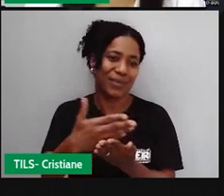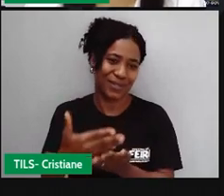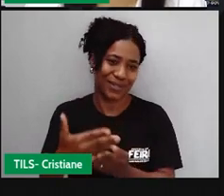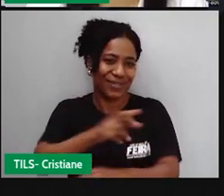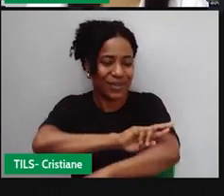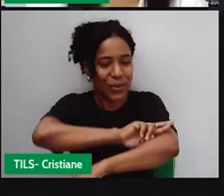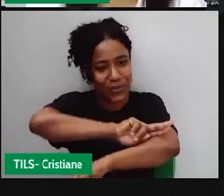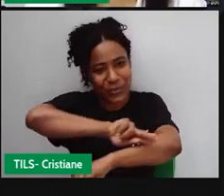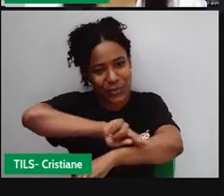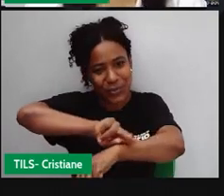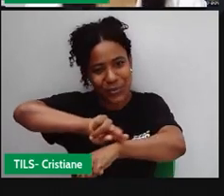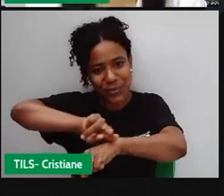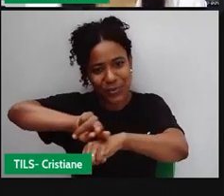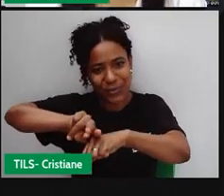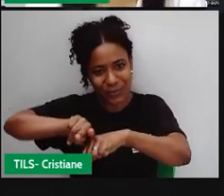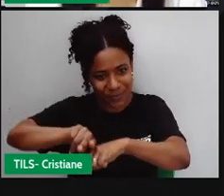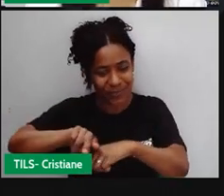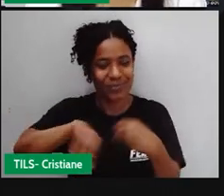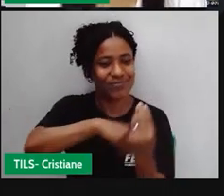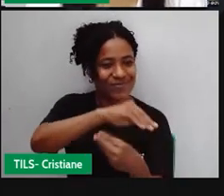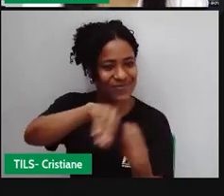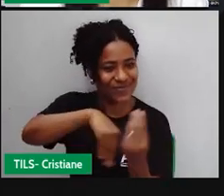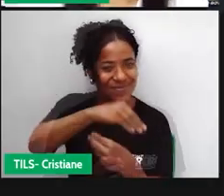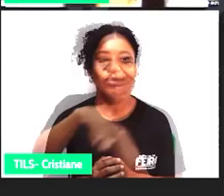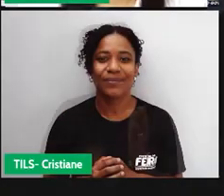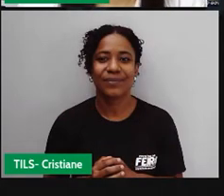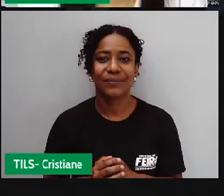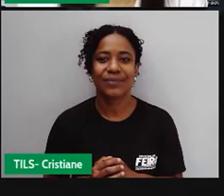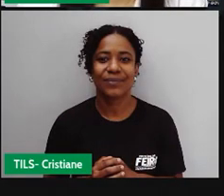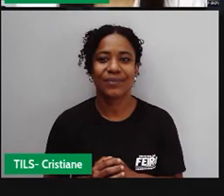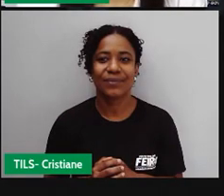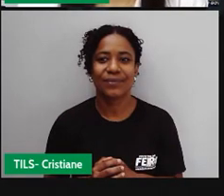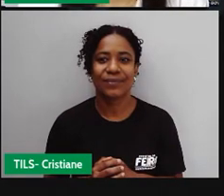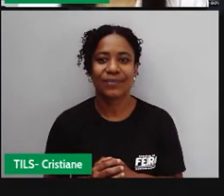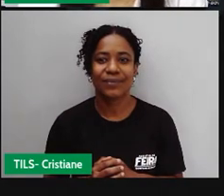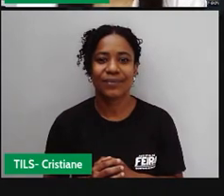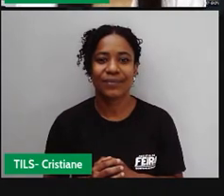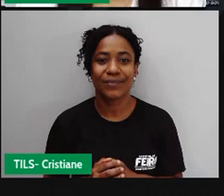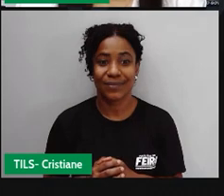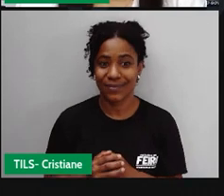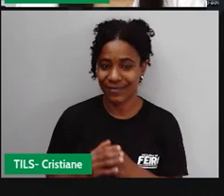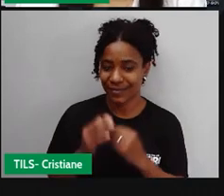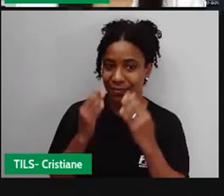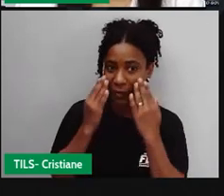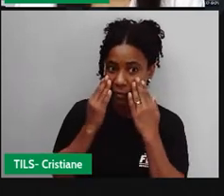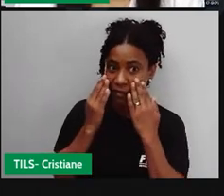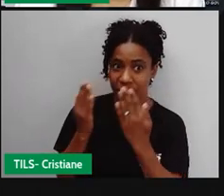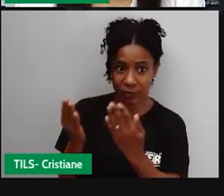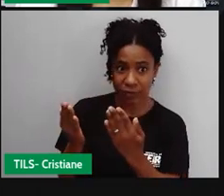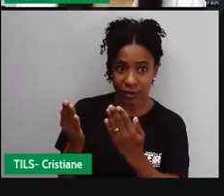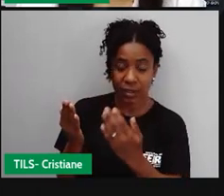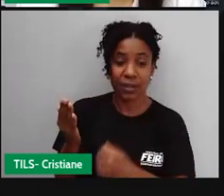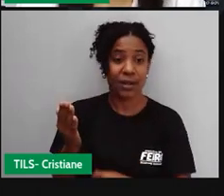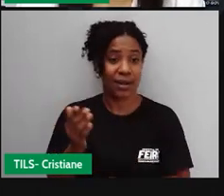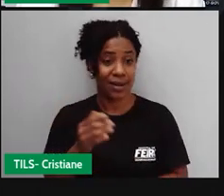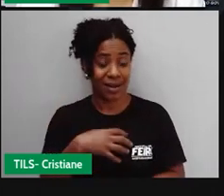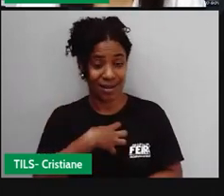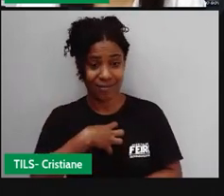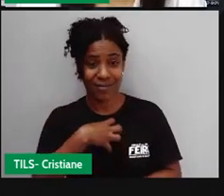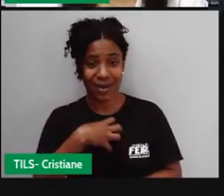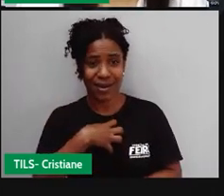de miscigenação que forma o povo brasileiro. A Bahia apresenta grande